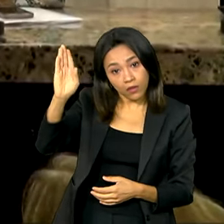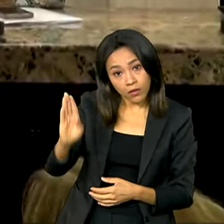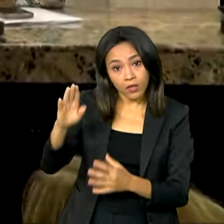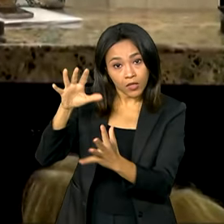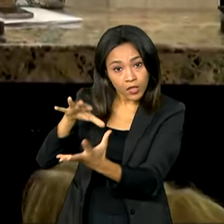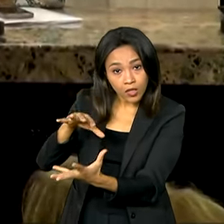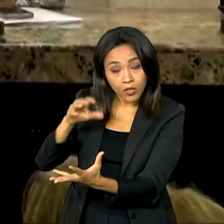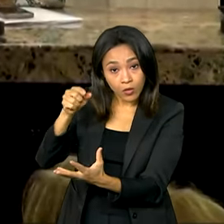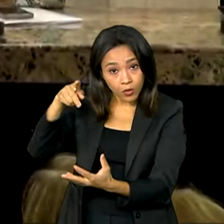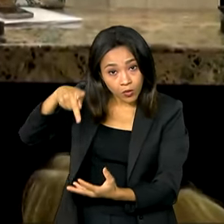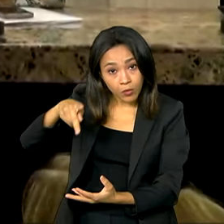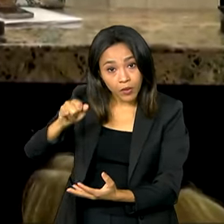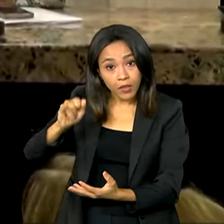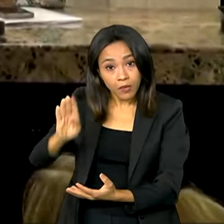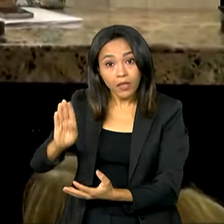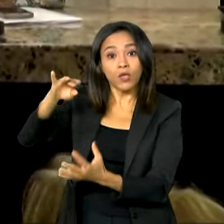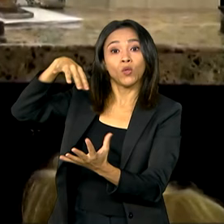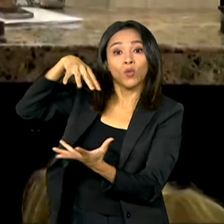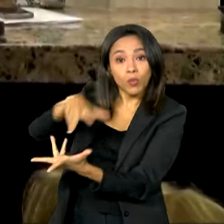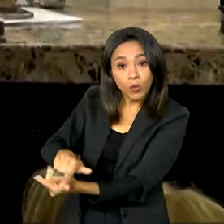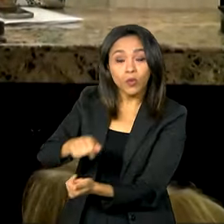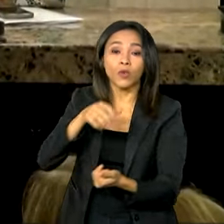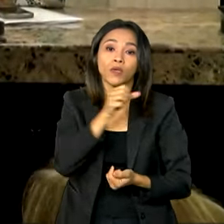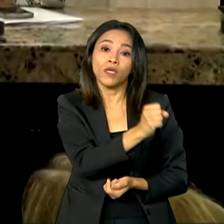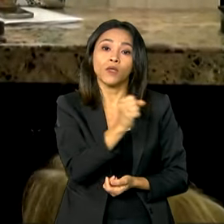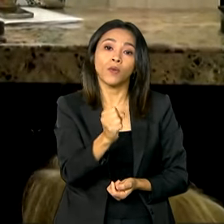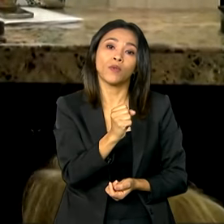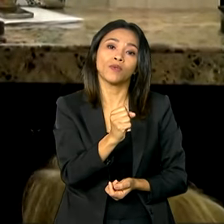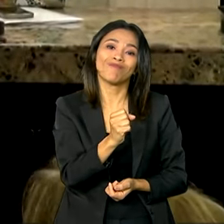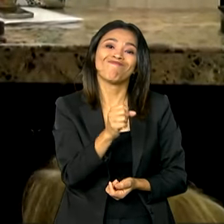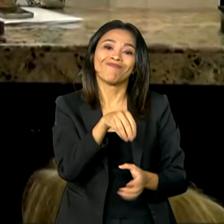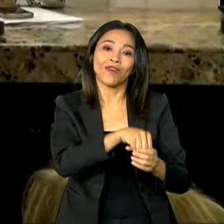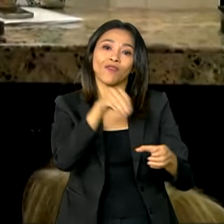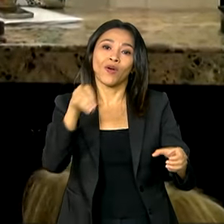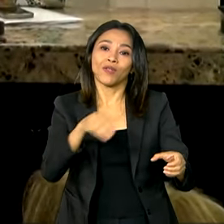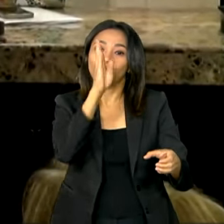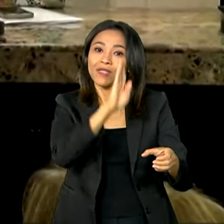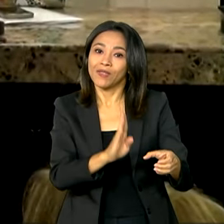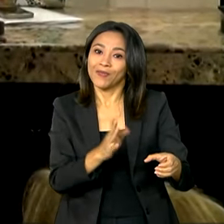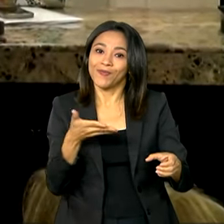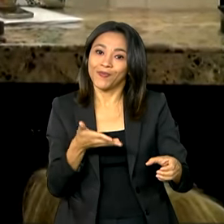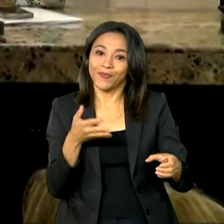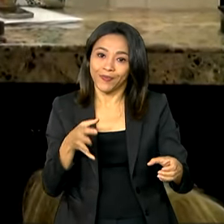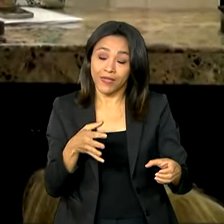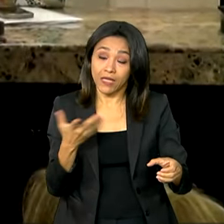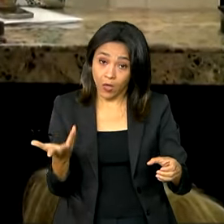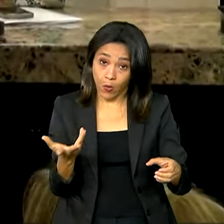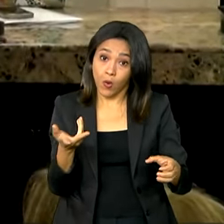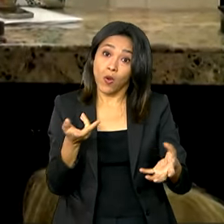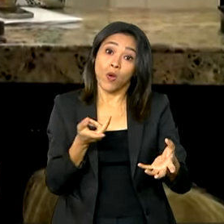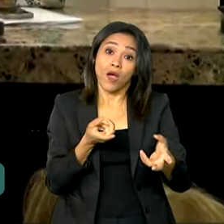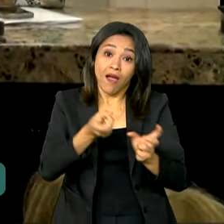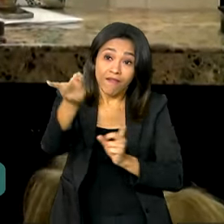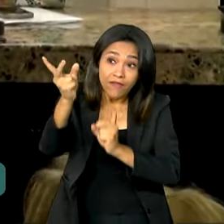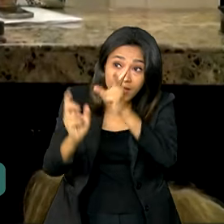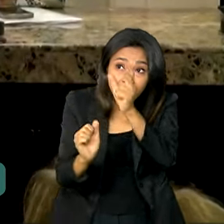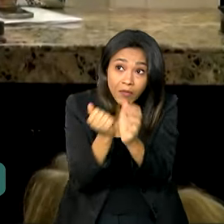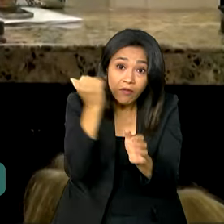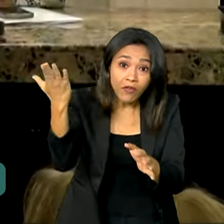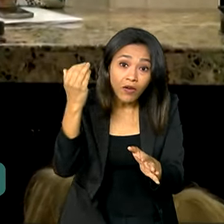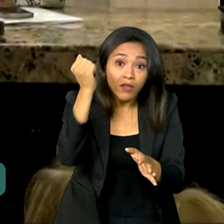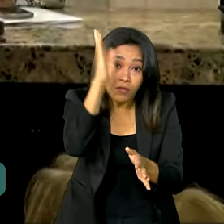Então, 98% do comércio está fora do Brasil. Então, o comércio exterior é